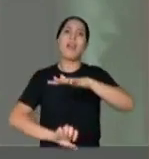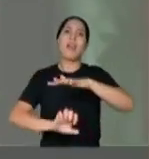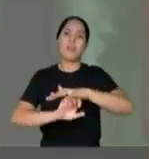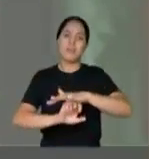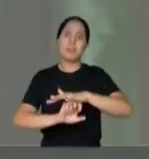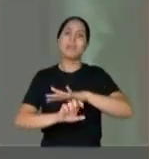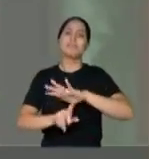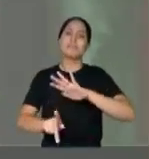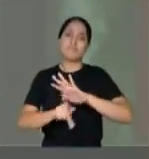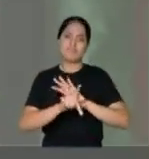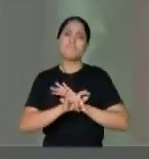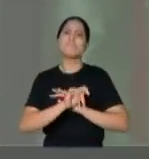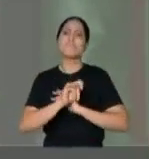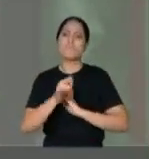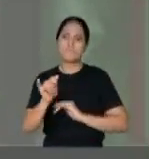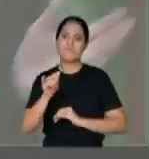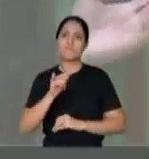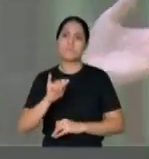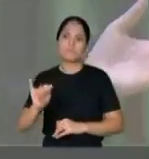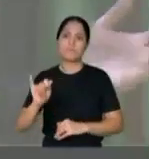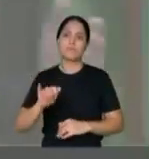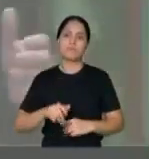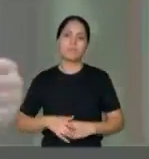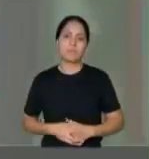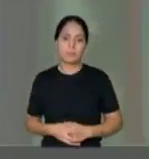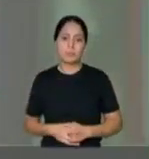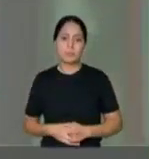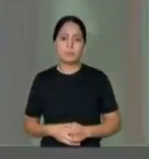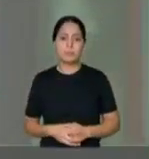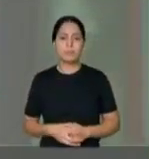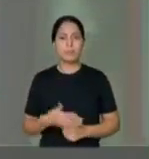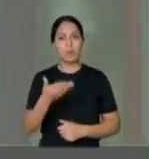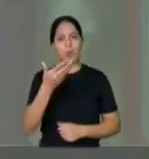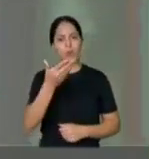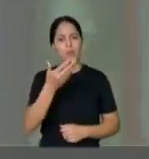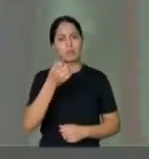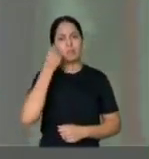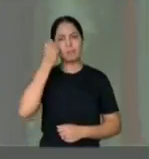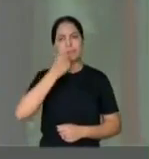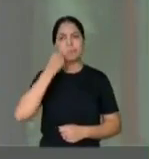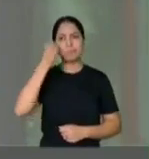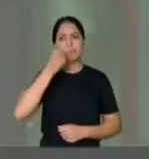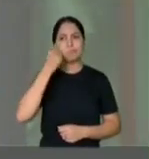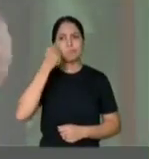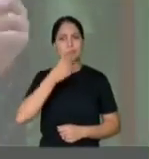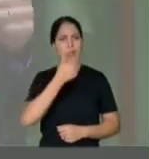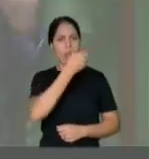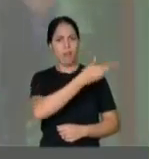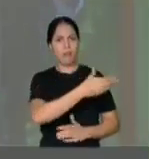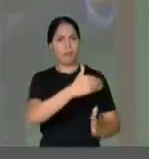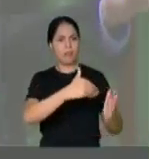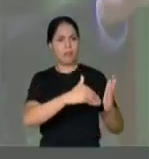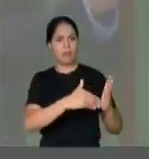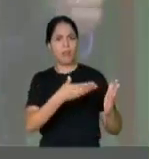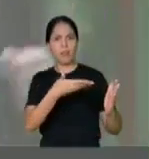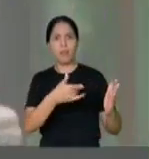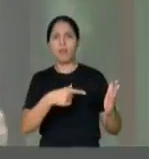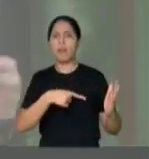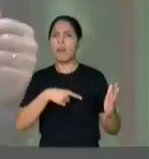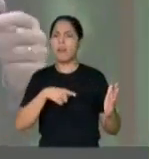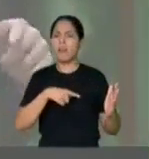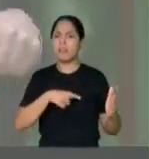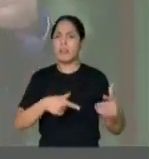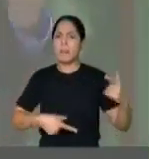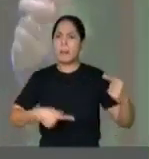concessionárias de energia elétrica. Ora, senhores senadores que ficam aqui a casa ao lado, que sabatinam esses